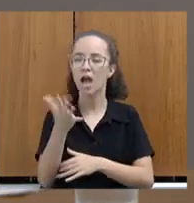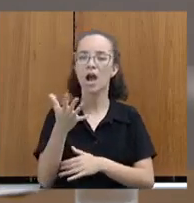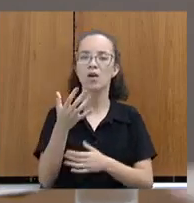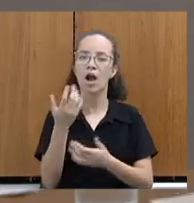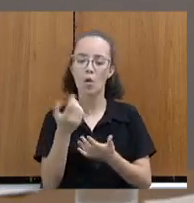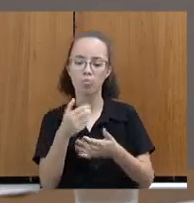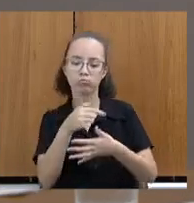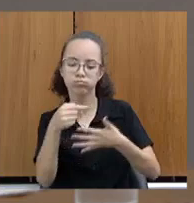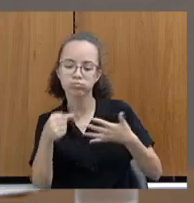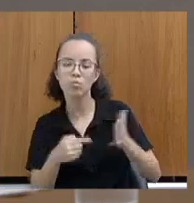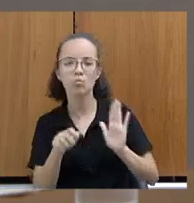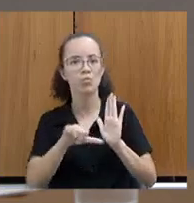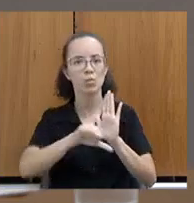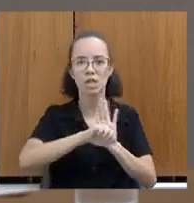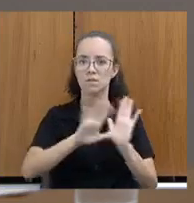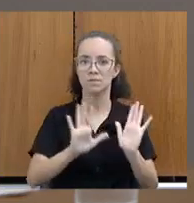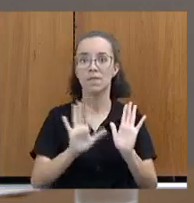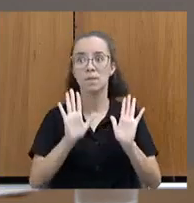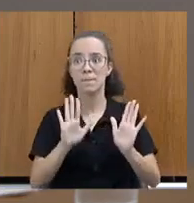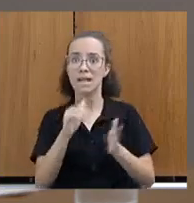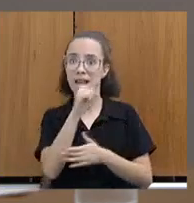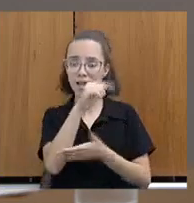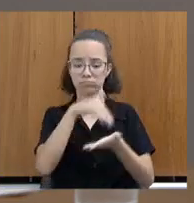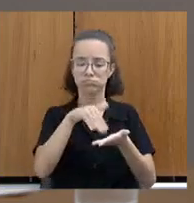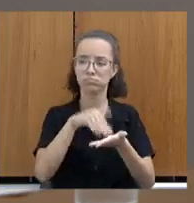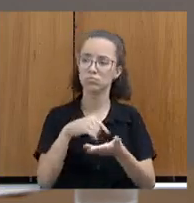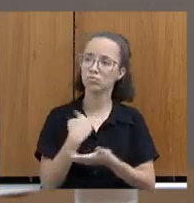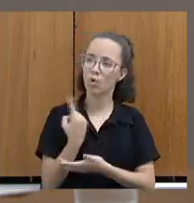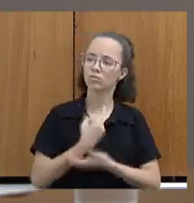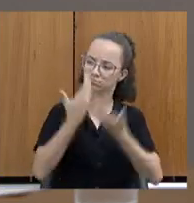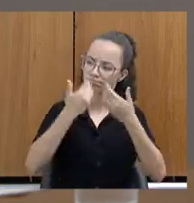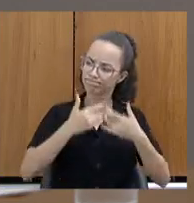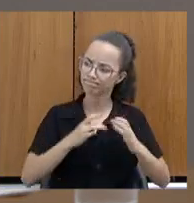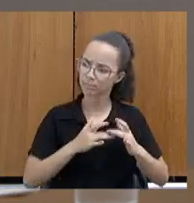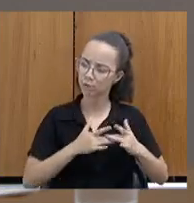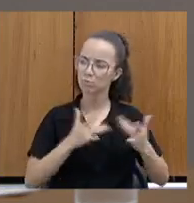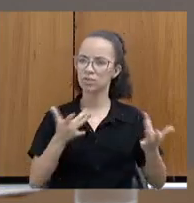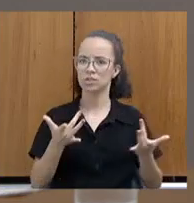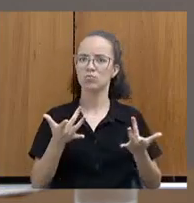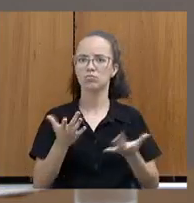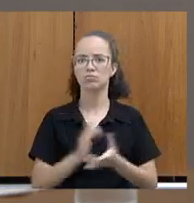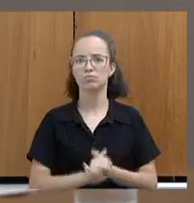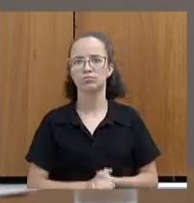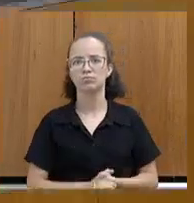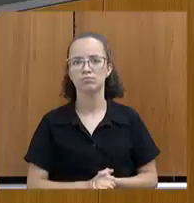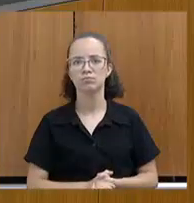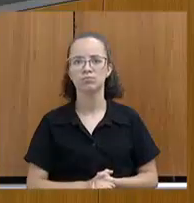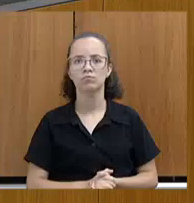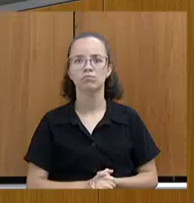mas nós estamos às ordens lá na C10 para responder e tomar todas as providências. Obrigada.